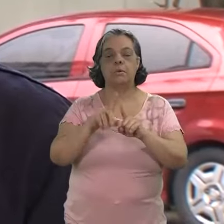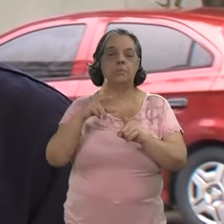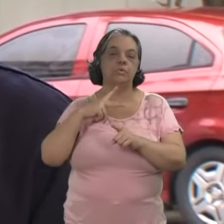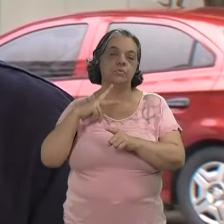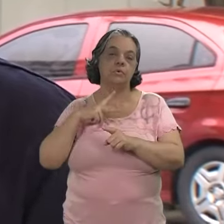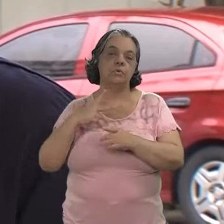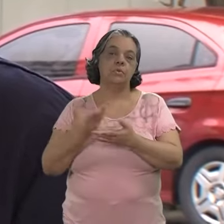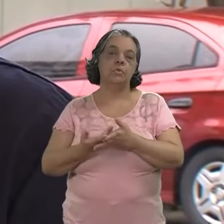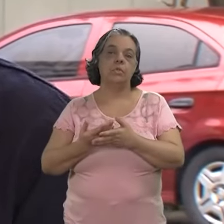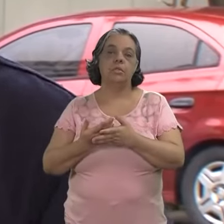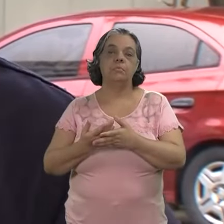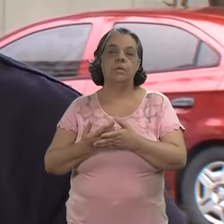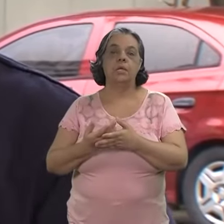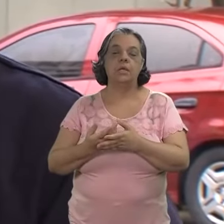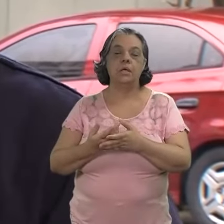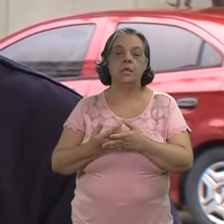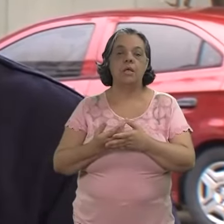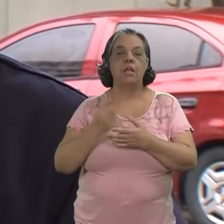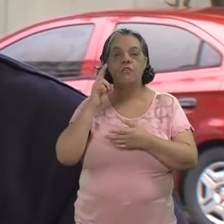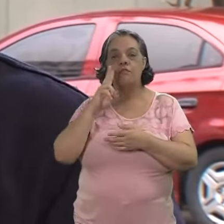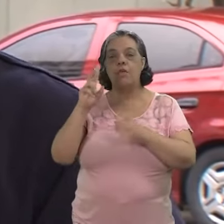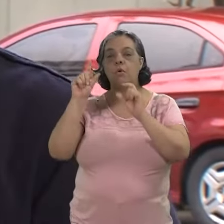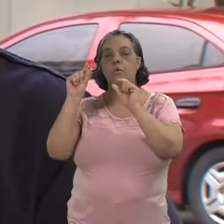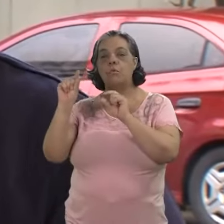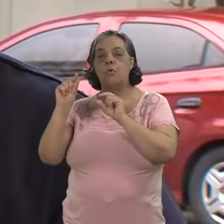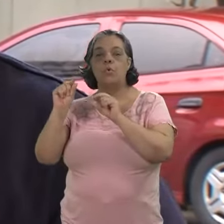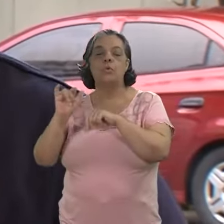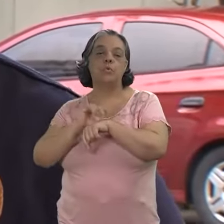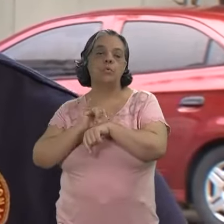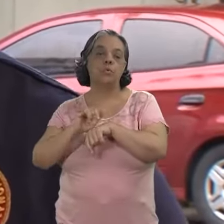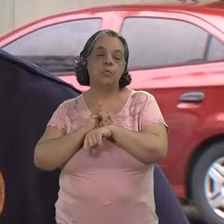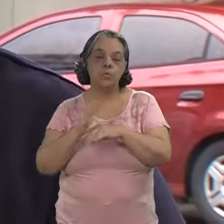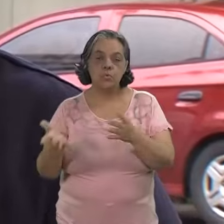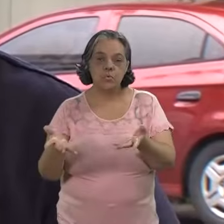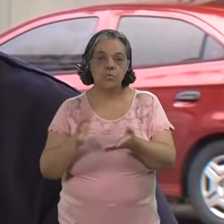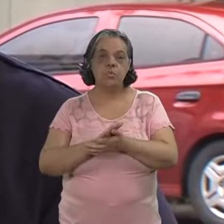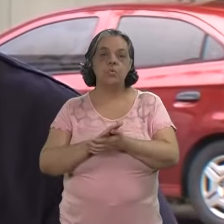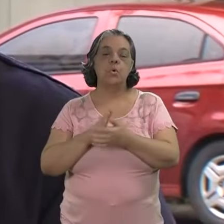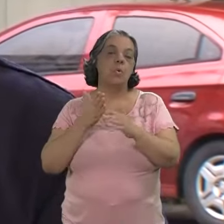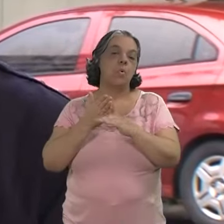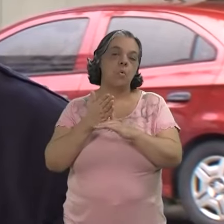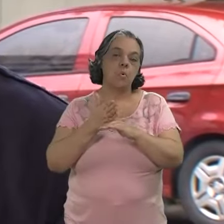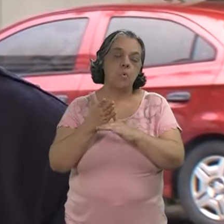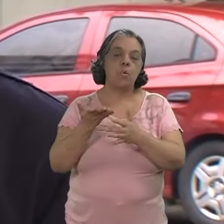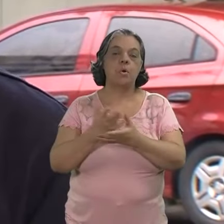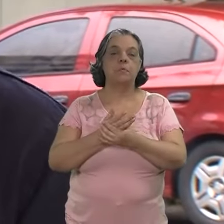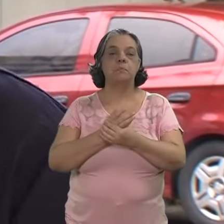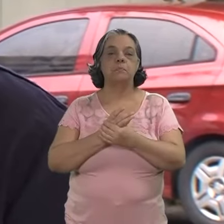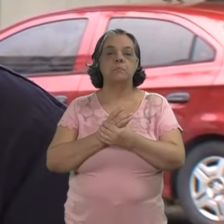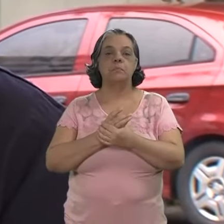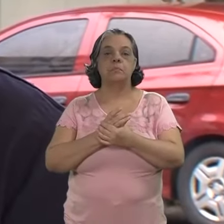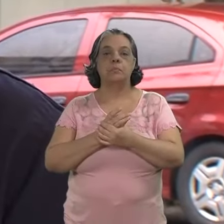questões de pessoas para dar aquela desopilada, gente ver um pouquinho de YouTube, fazer YouTube,